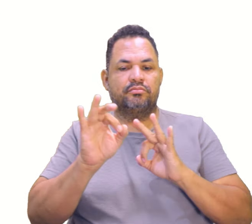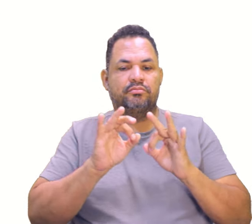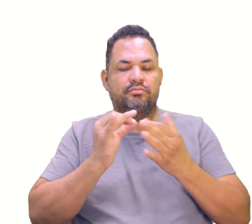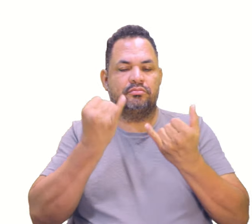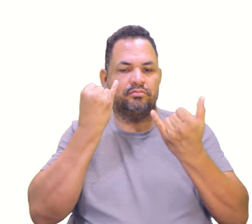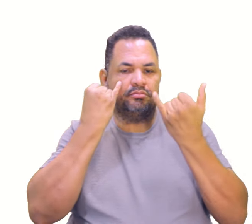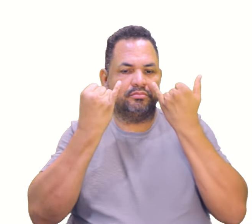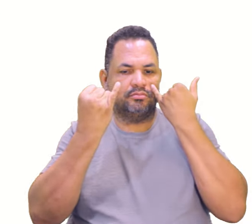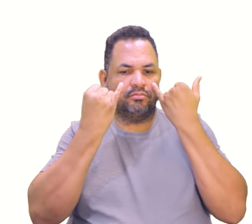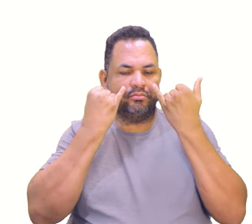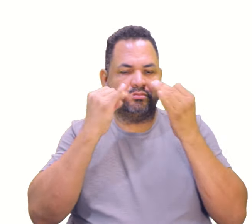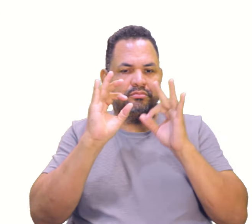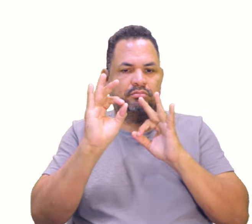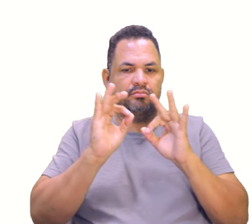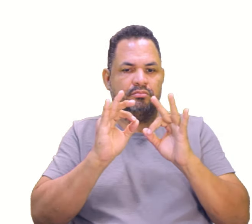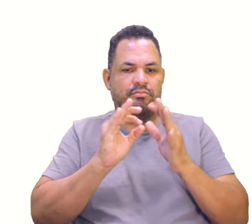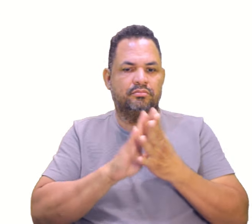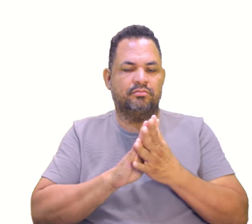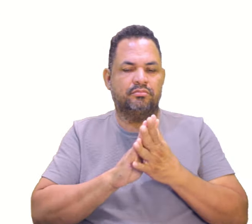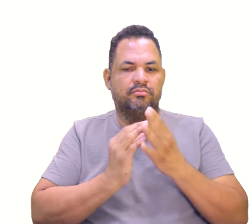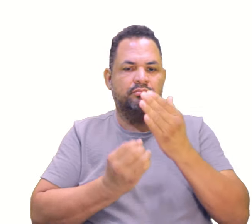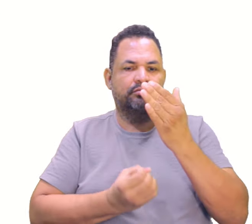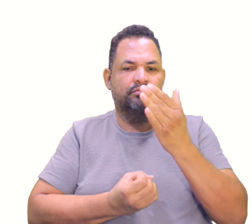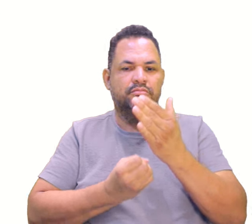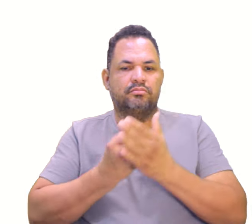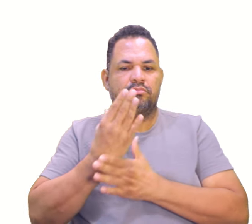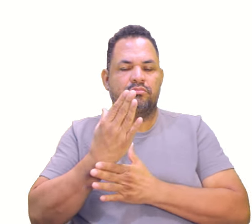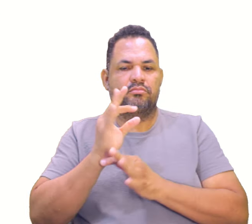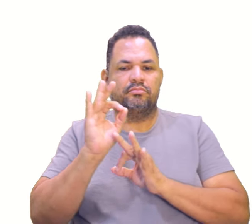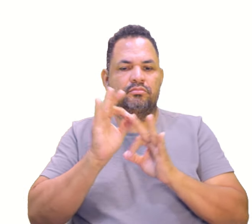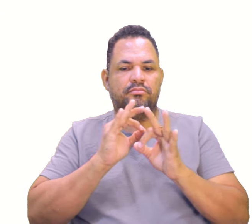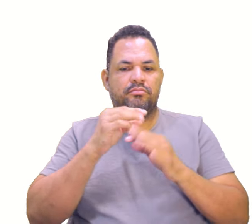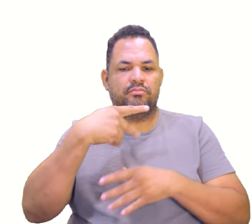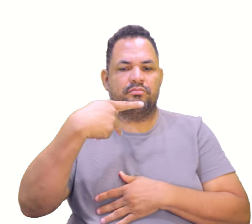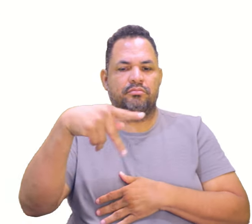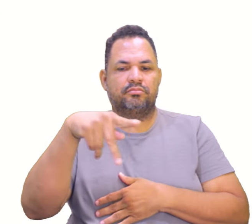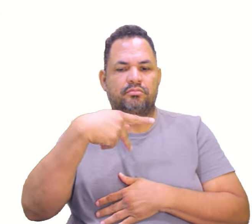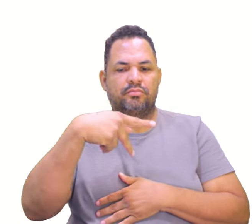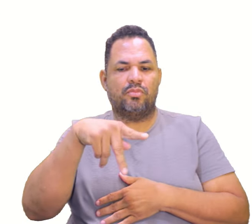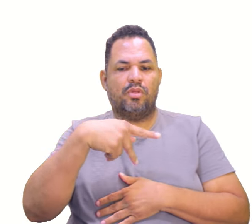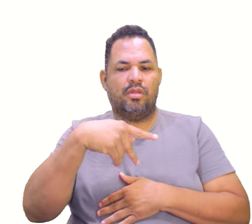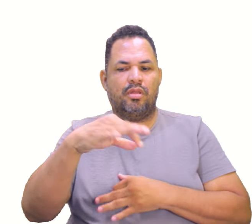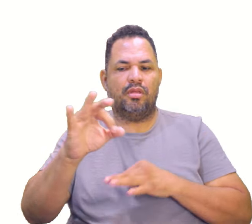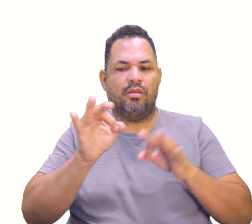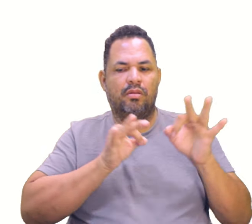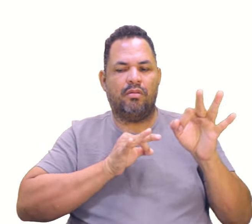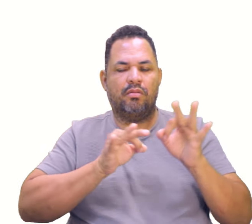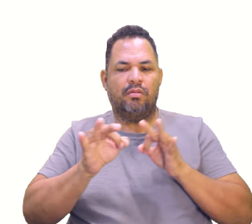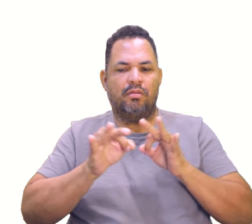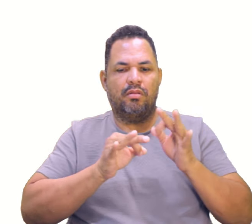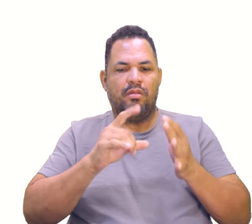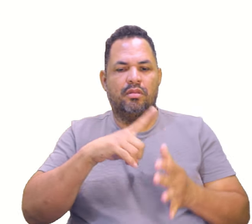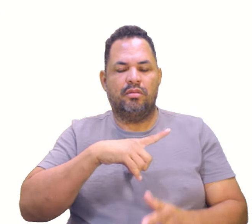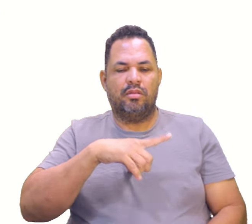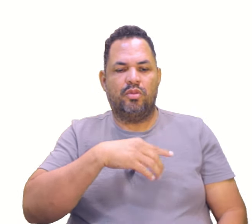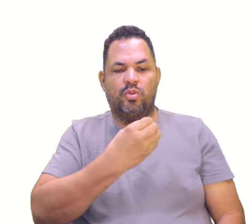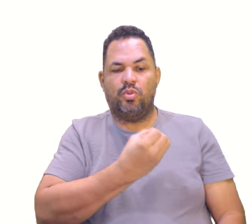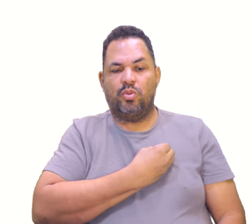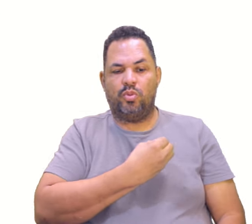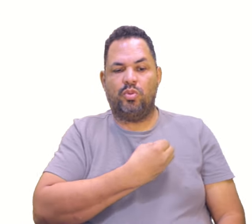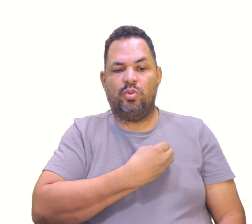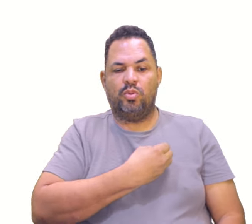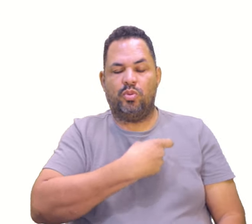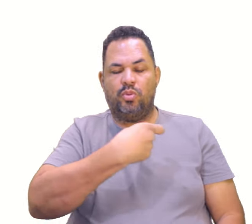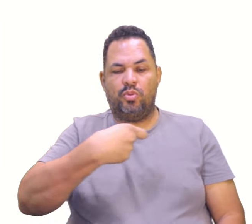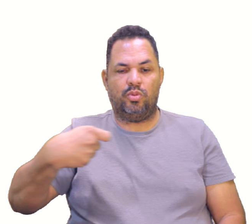informações deles. Ou seja, ele vai gerar um par ordenado, Onde nós temos valores no eixo X